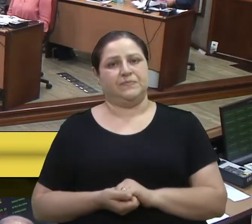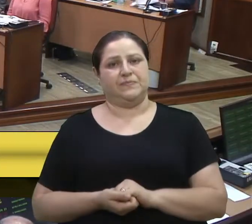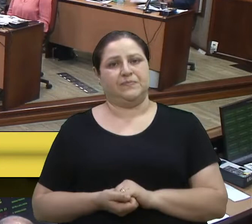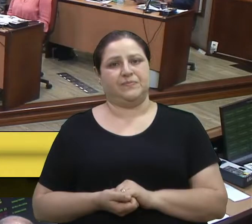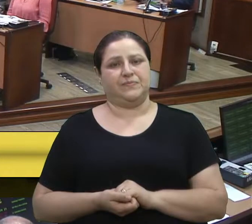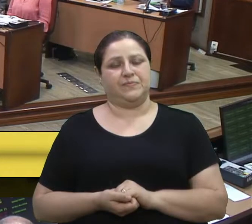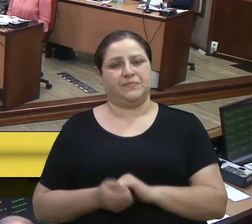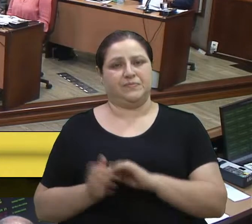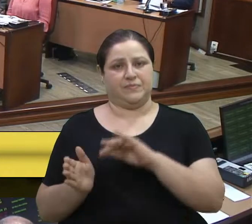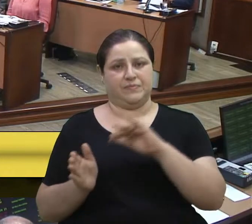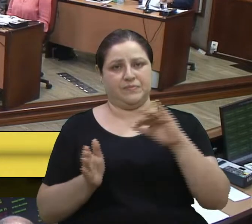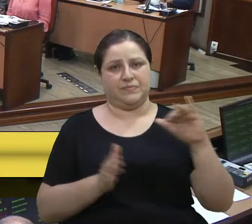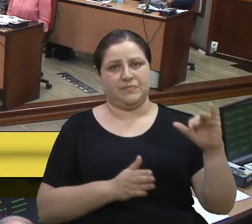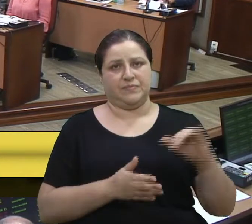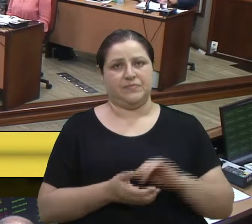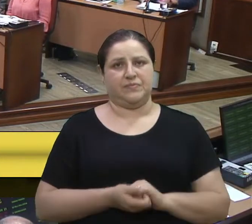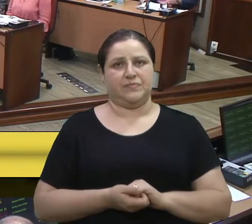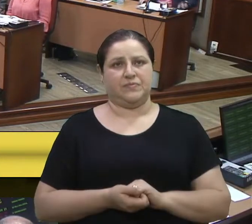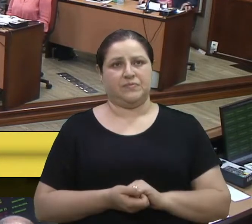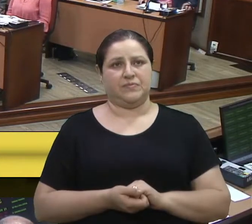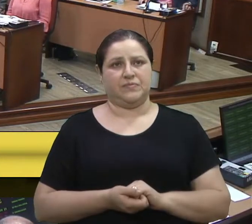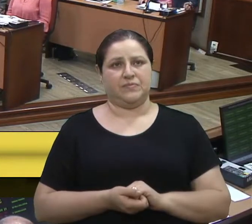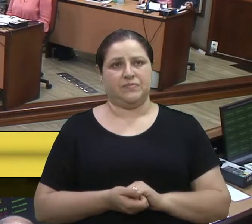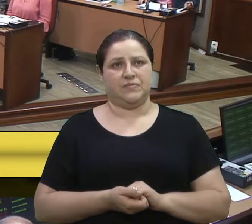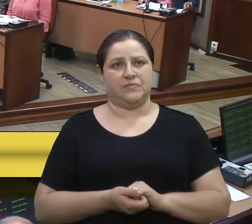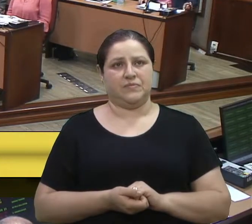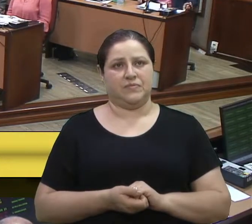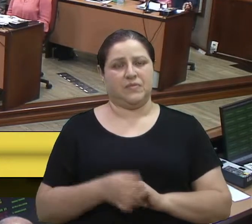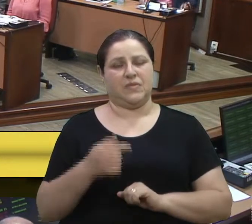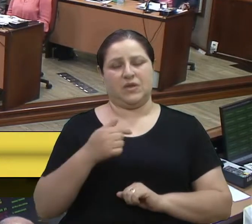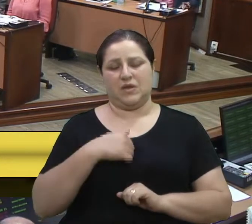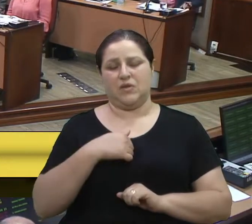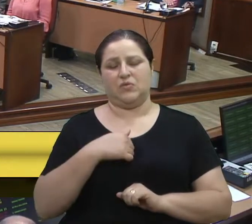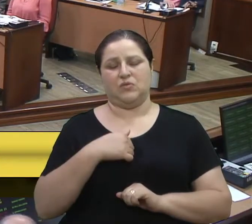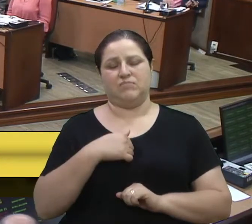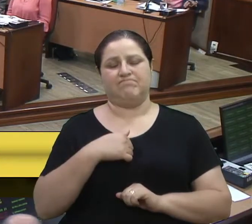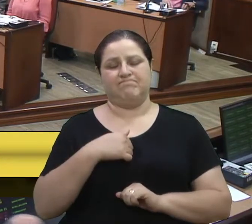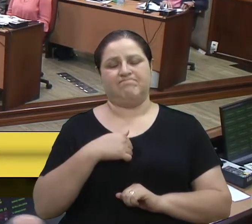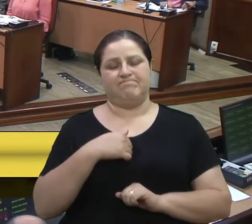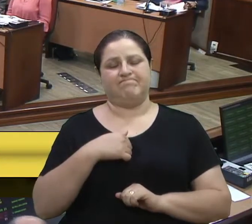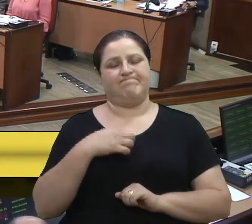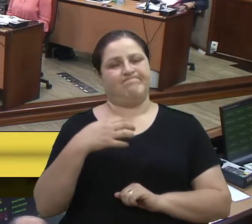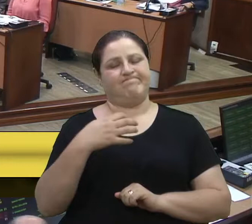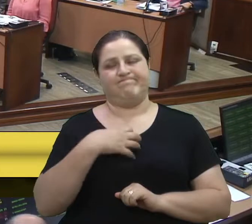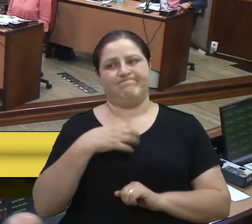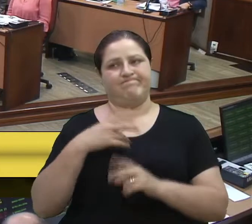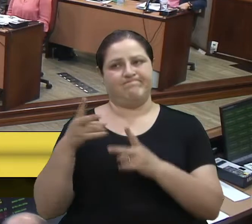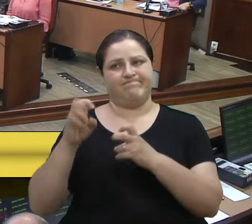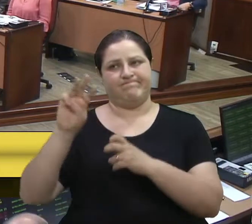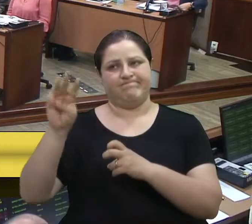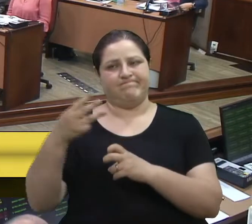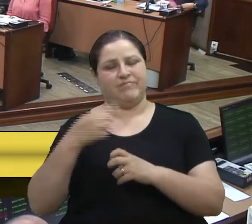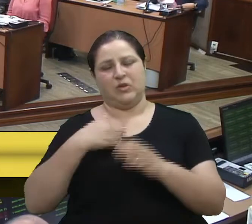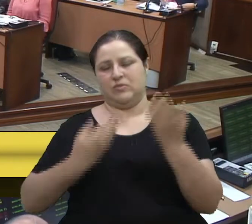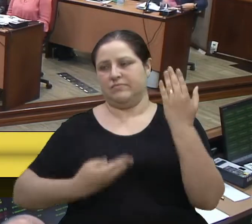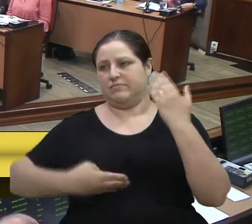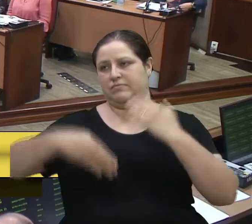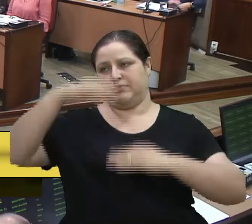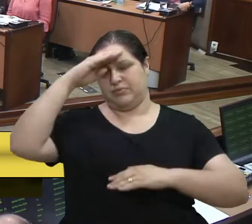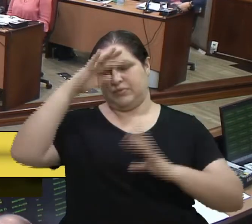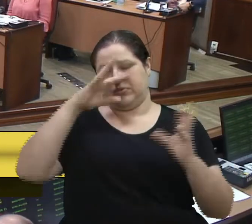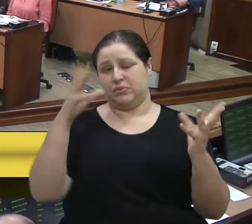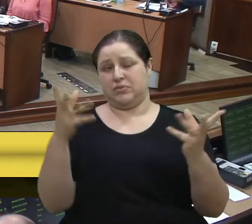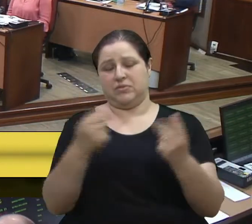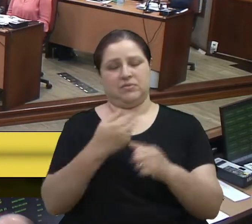Vereador D'Ambrosio, eu fiquei indignado com a atitude da Vizate, com certeza. Todos nós ficamos com a